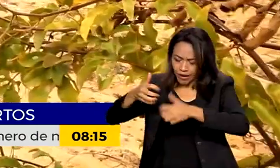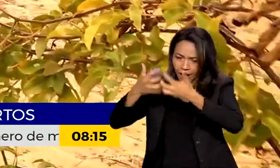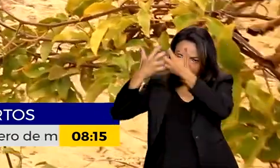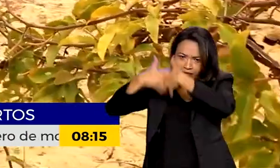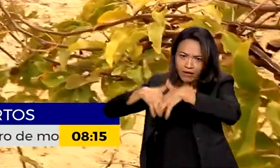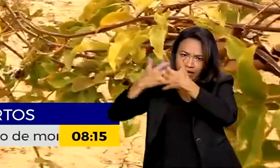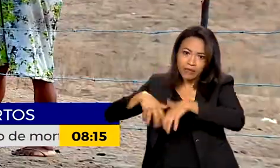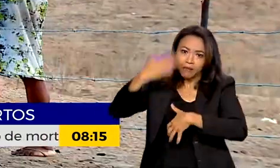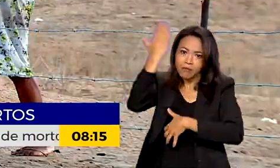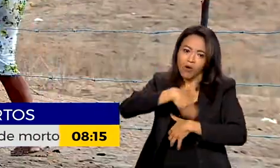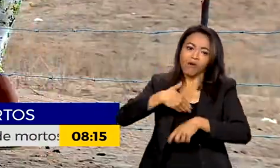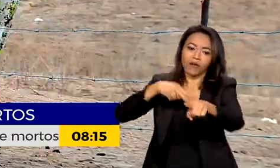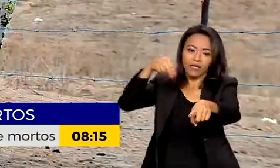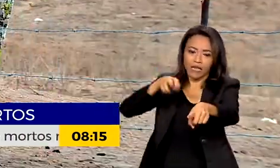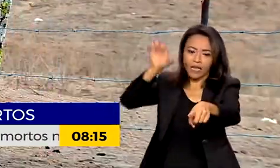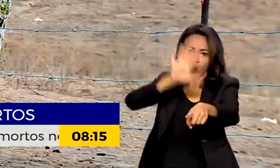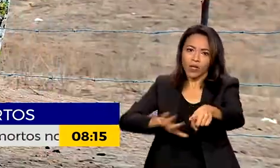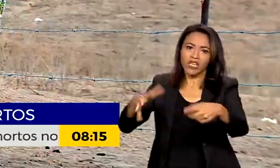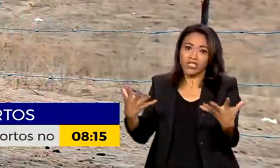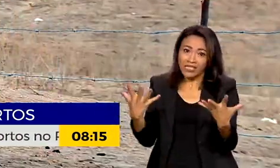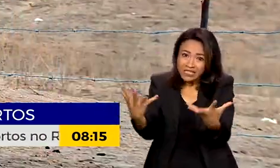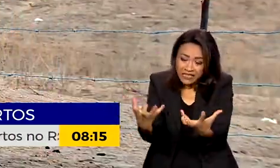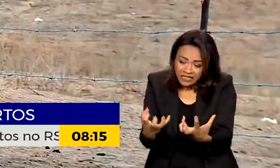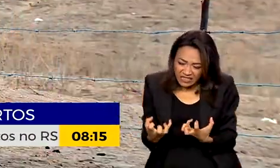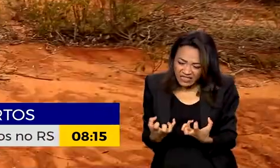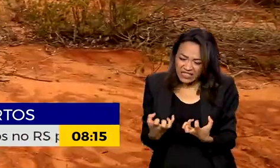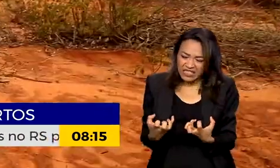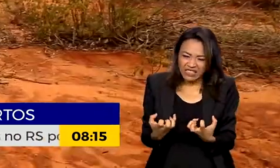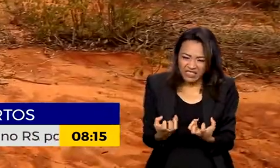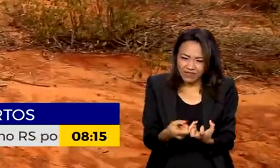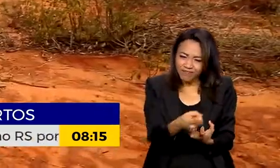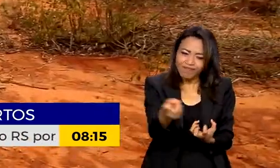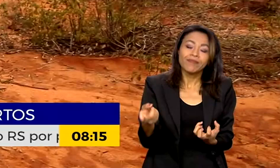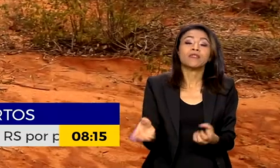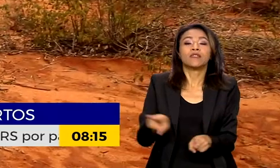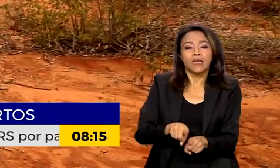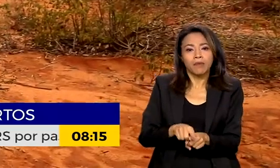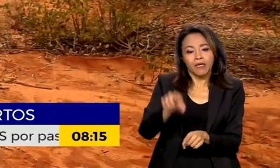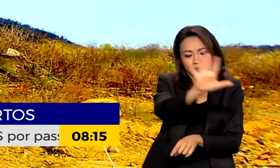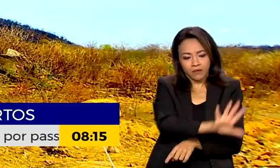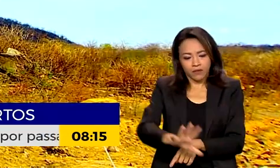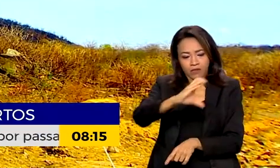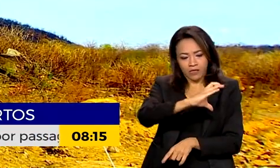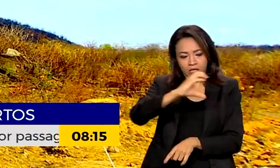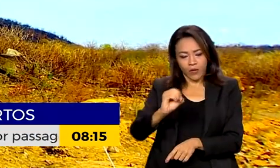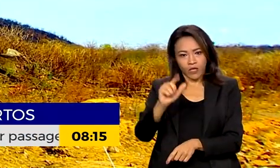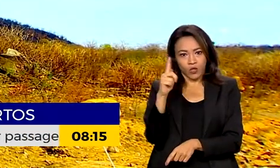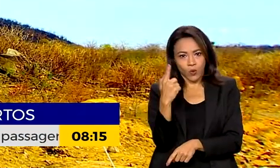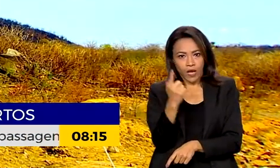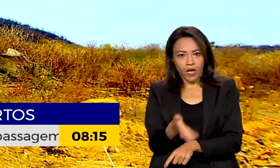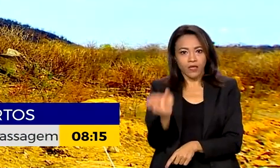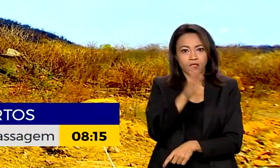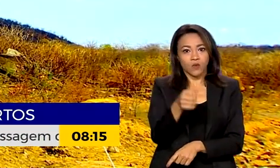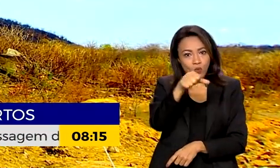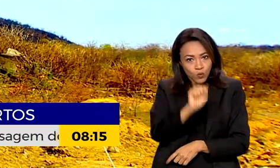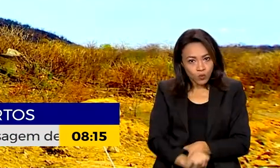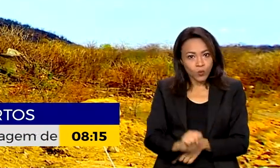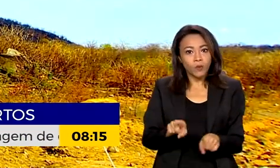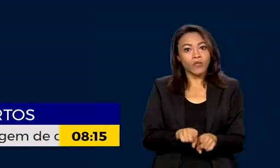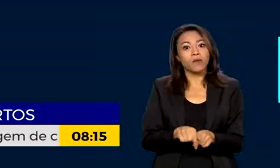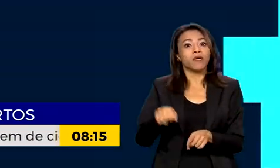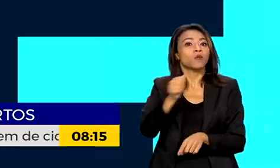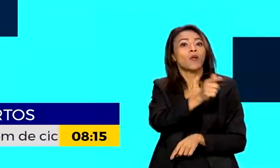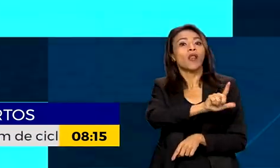seca no Nordeste e o surgimento de solos áridos no centro-oeste de Goiás e no sul e no leste do Mato